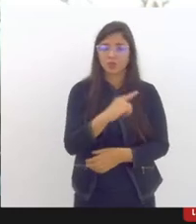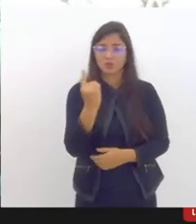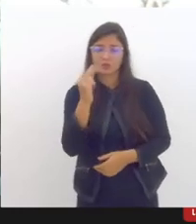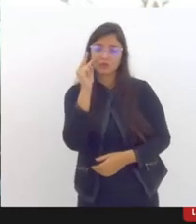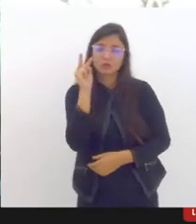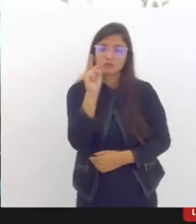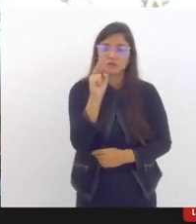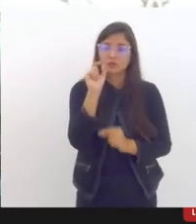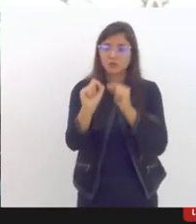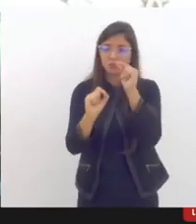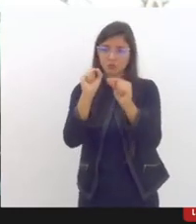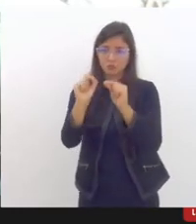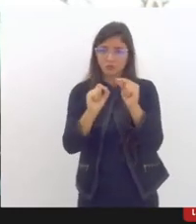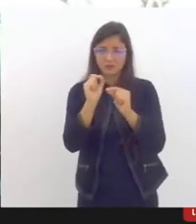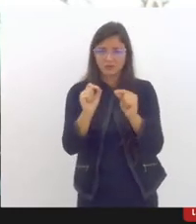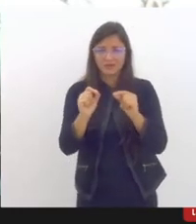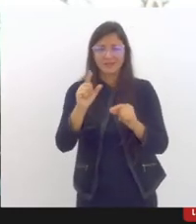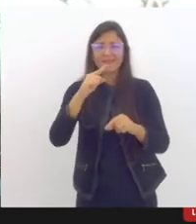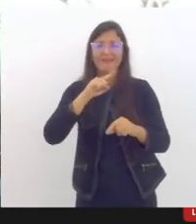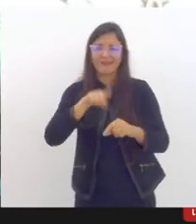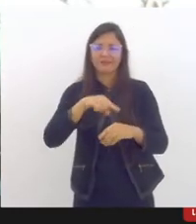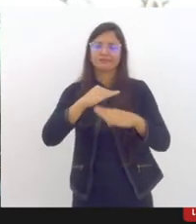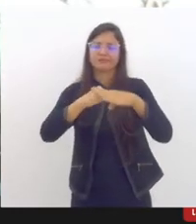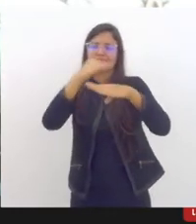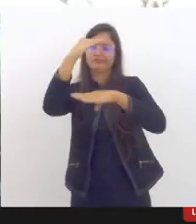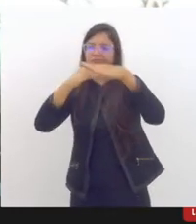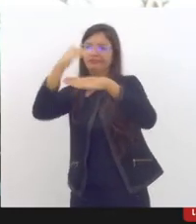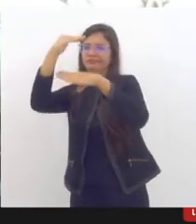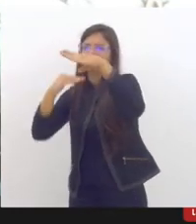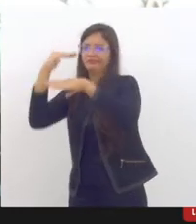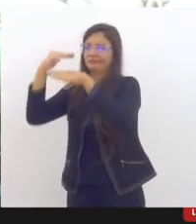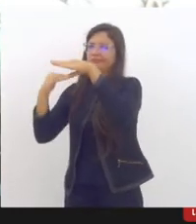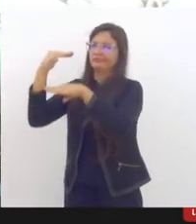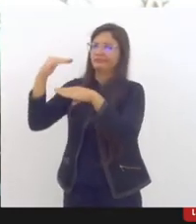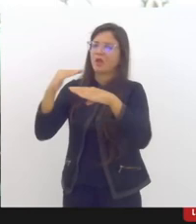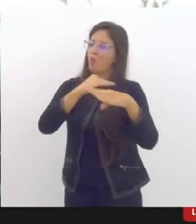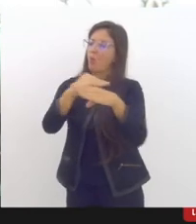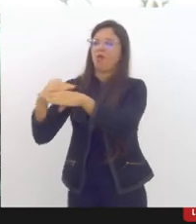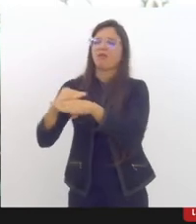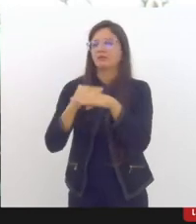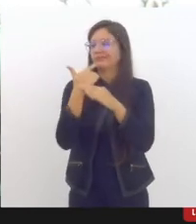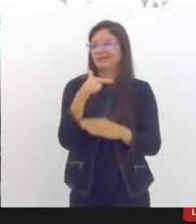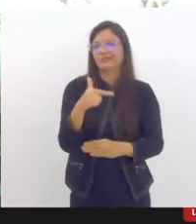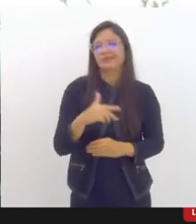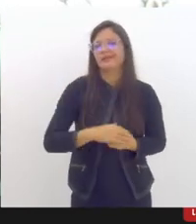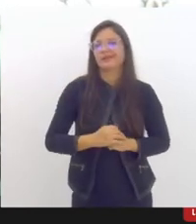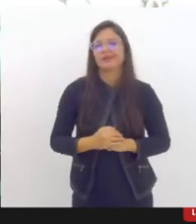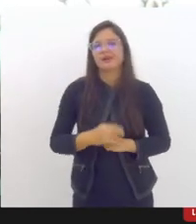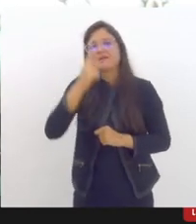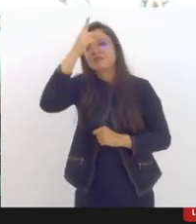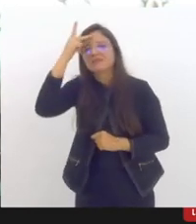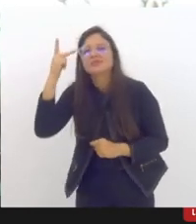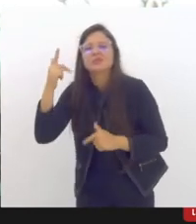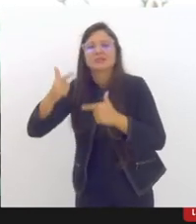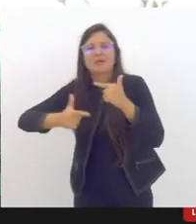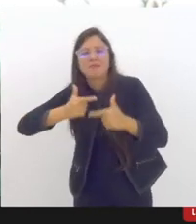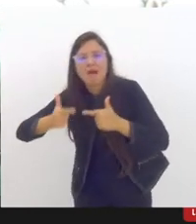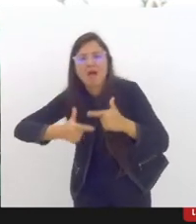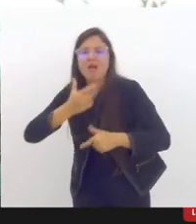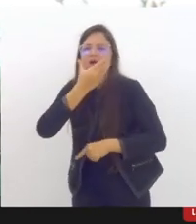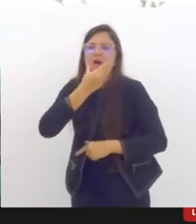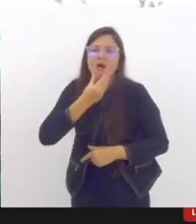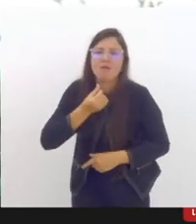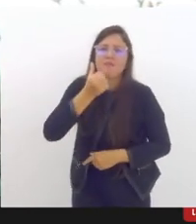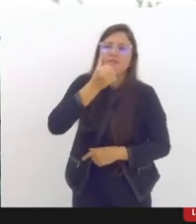o contraste das desigualdades durante a pandemia nos perguntamos quais trabalhadoras e trabalhadores foram